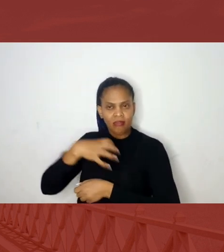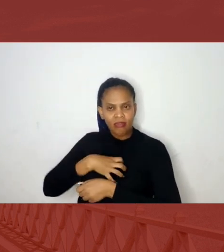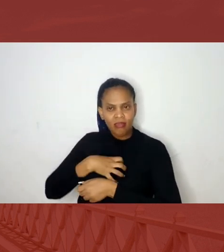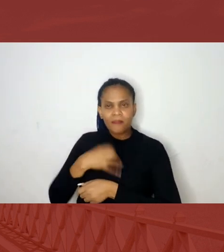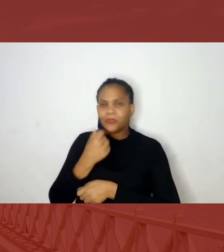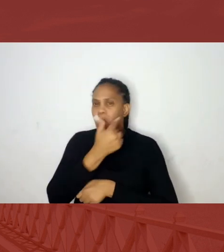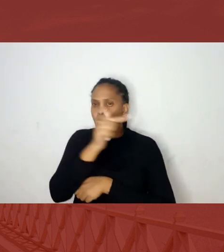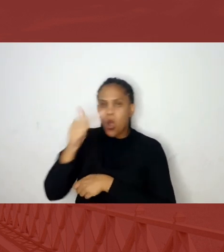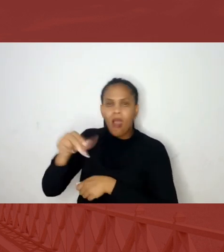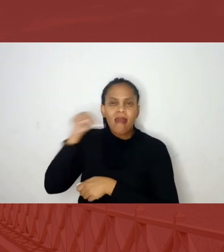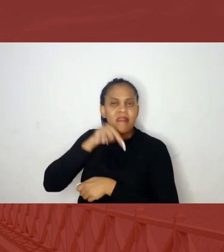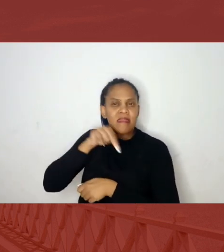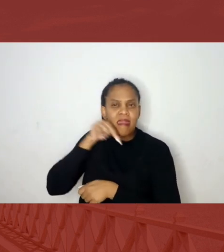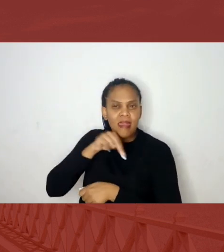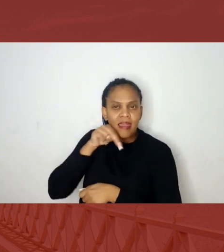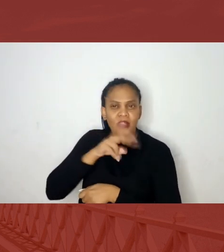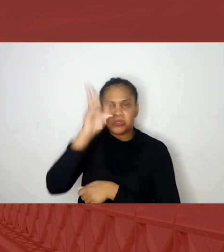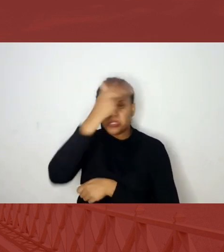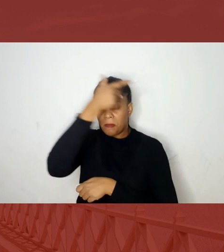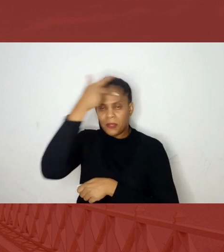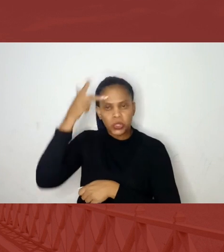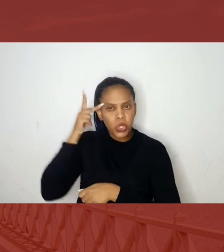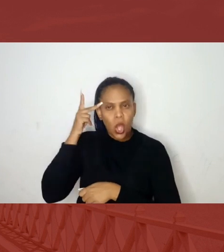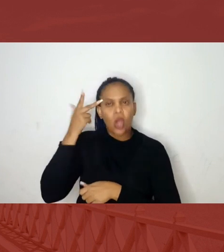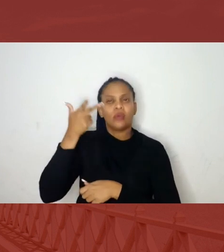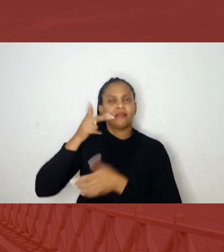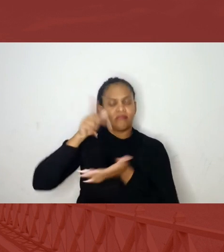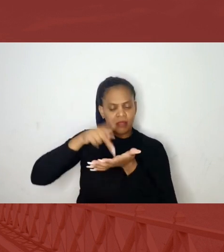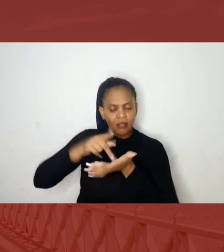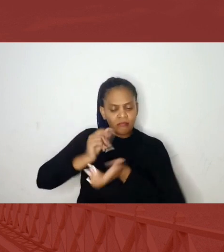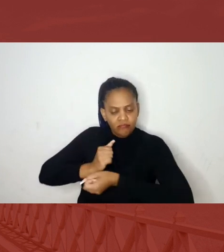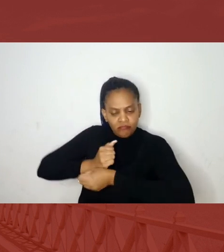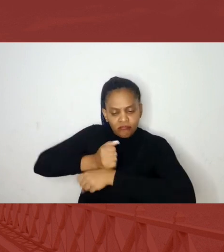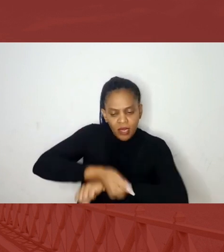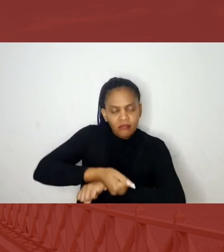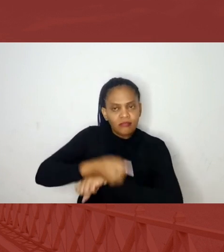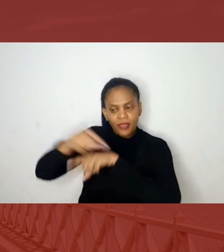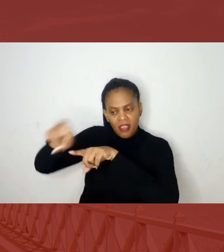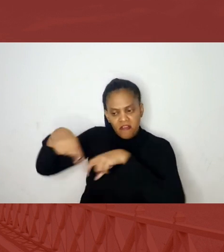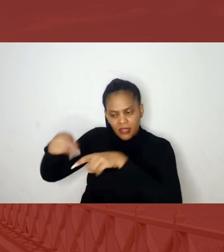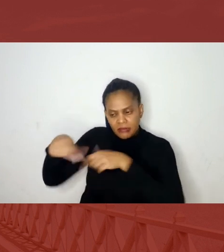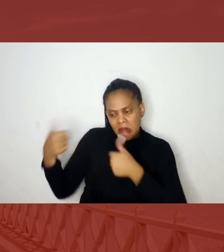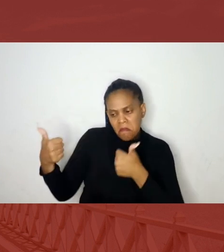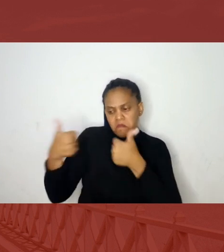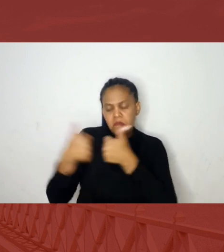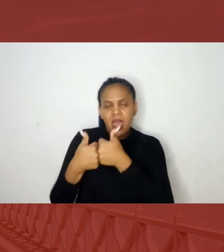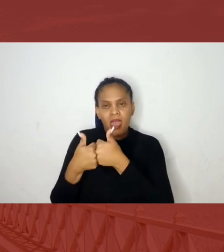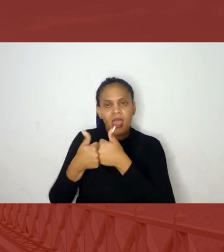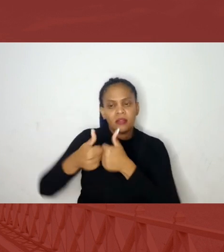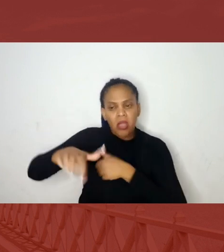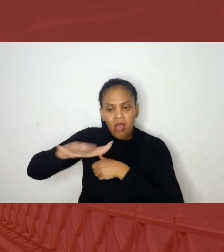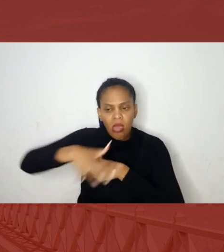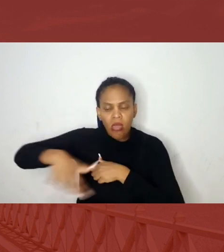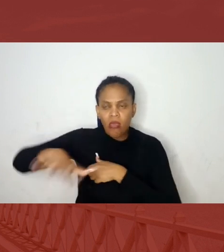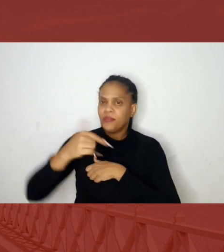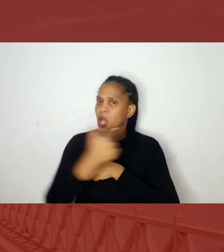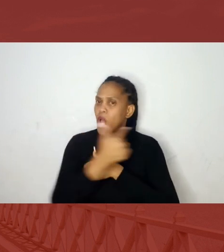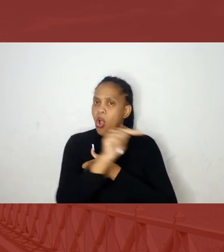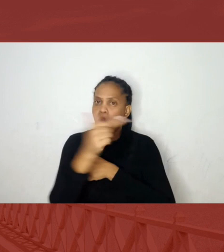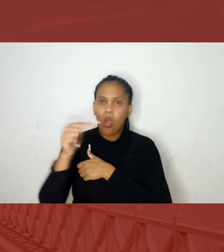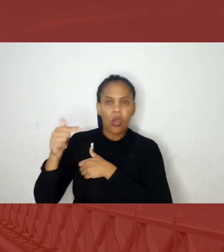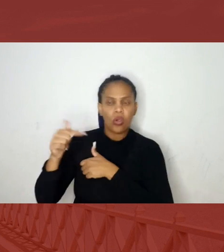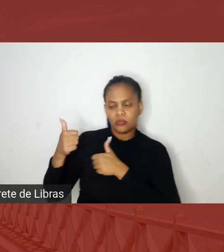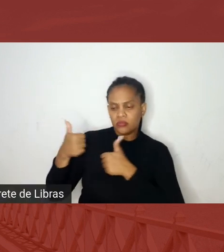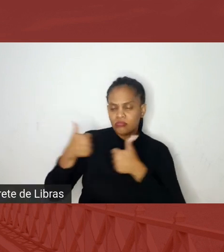netos e bisnetos de pessoas que foram escravizadas em fazenda próxima à língua dos Anzãs, e outros que foram a maioria de perto da